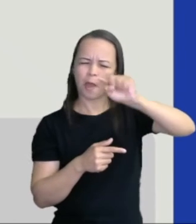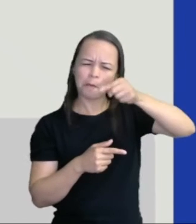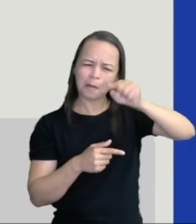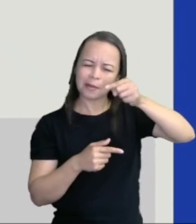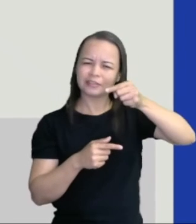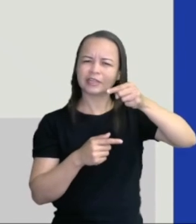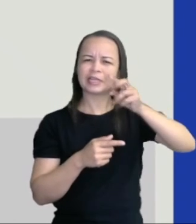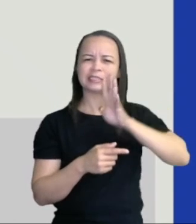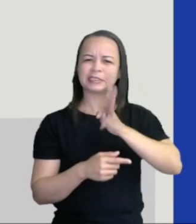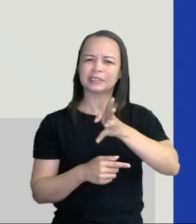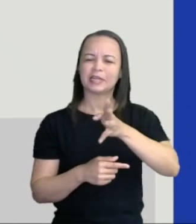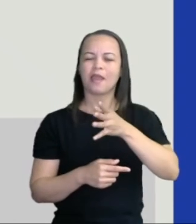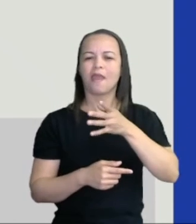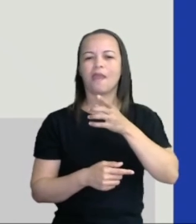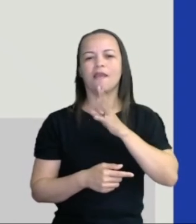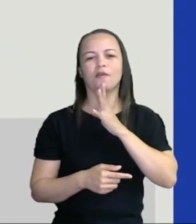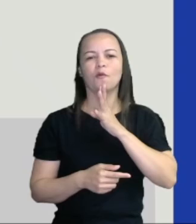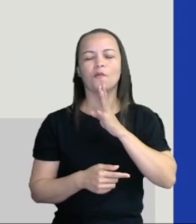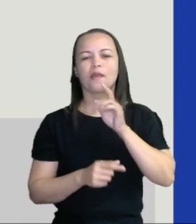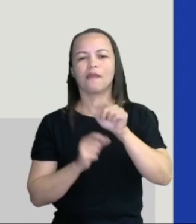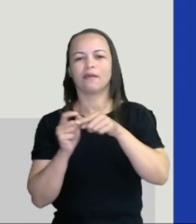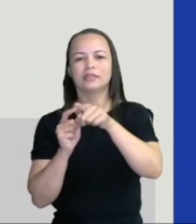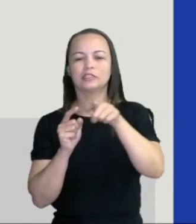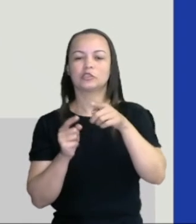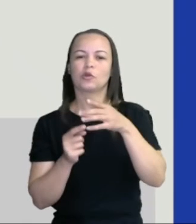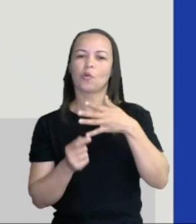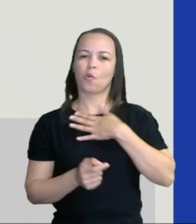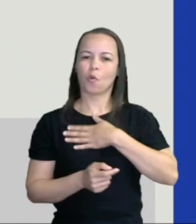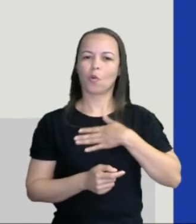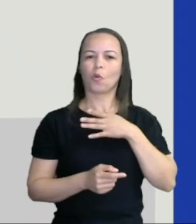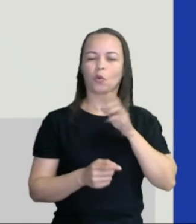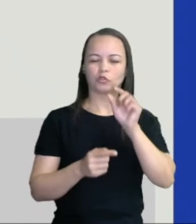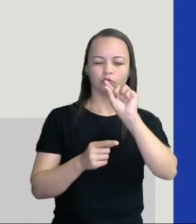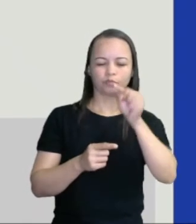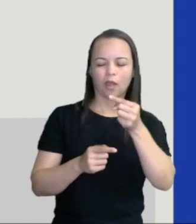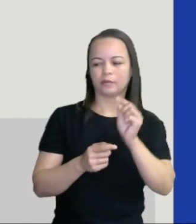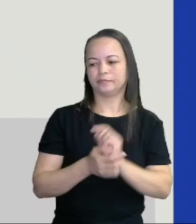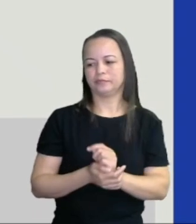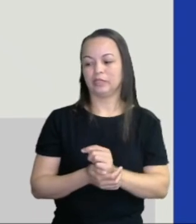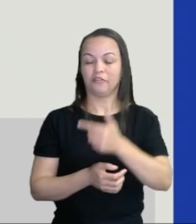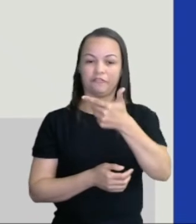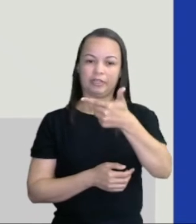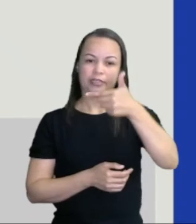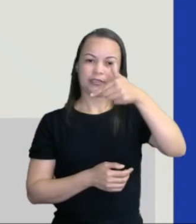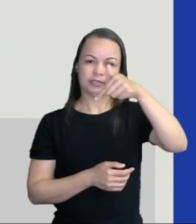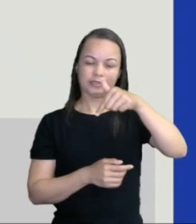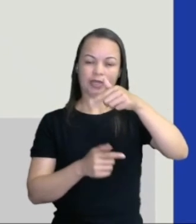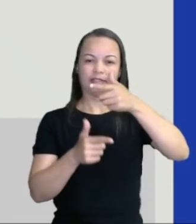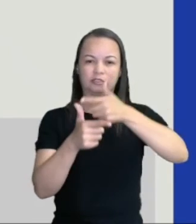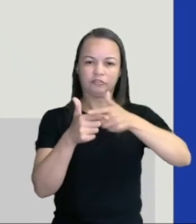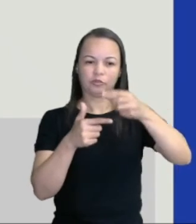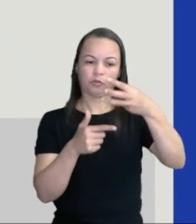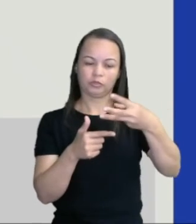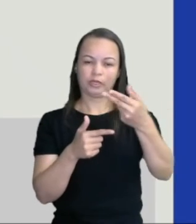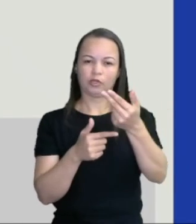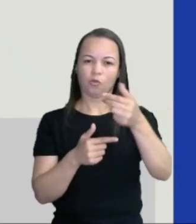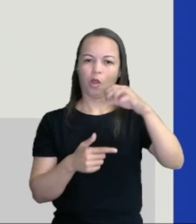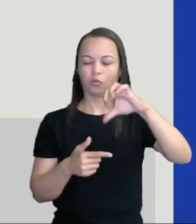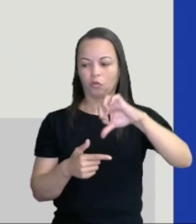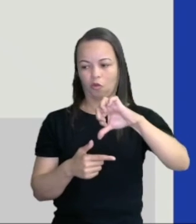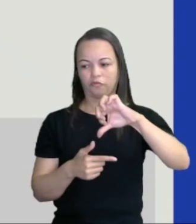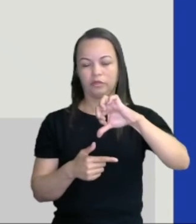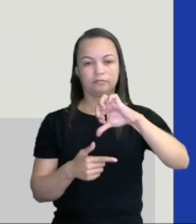de botar esse tracinho aí na divisão. 27 dividido por 3 vai me dar 9. Então, 9 vezes 3, lembrando,